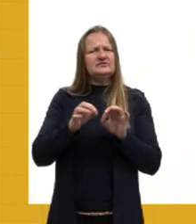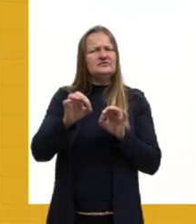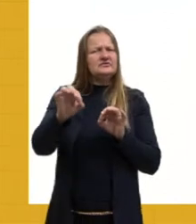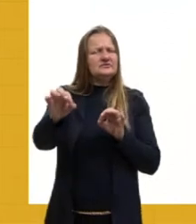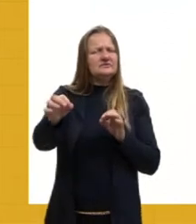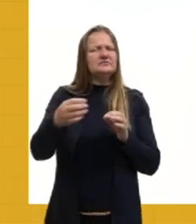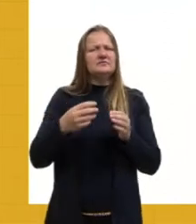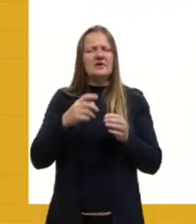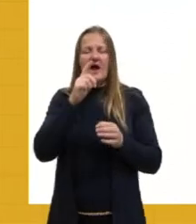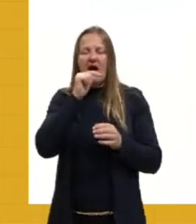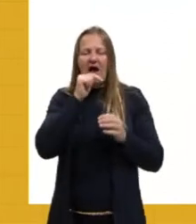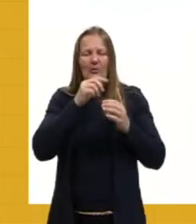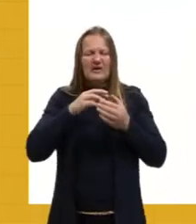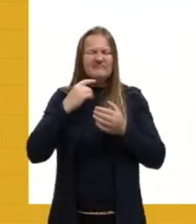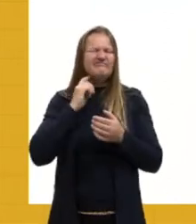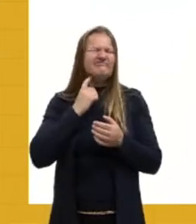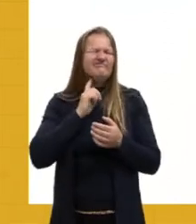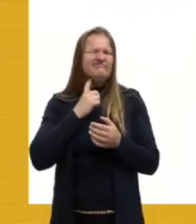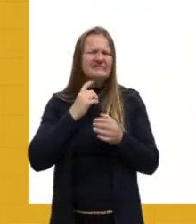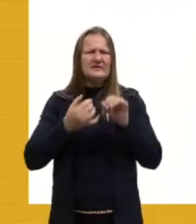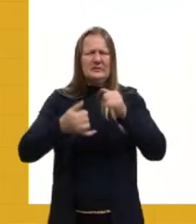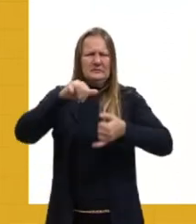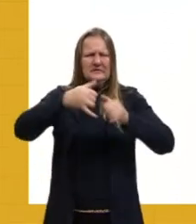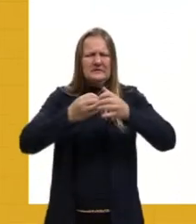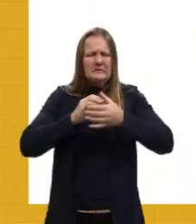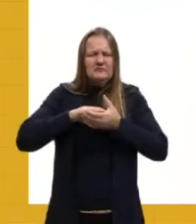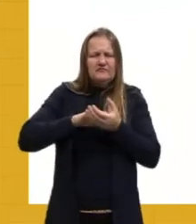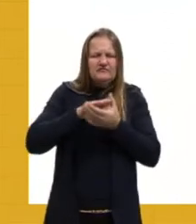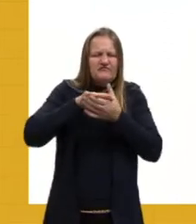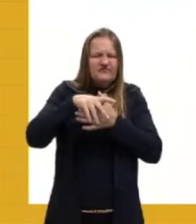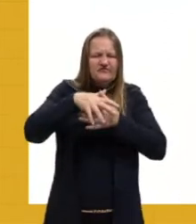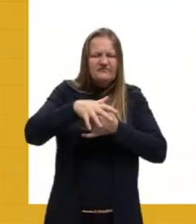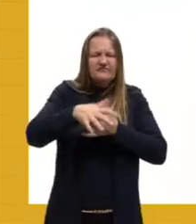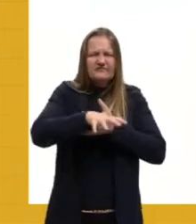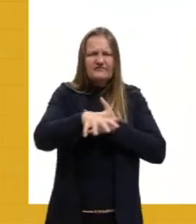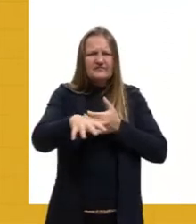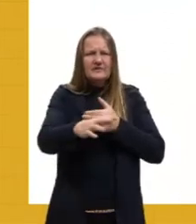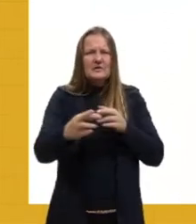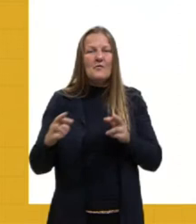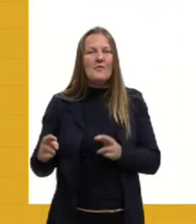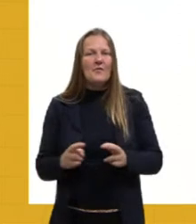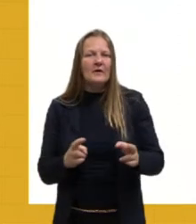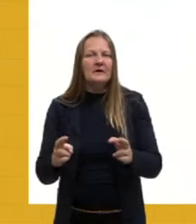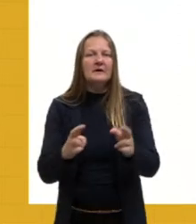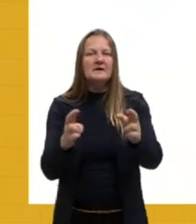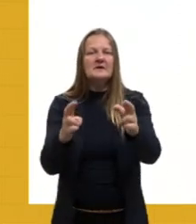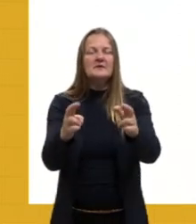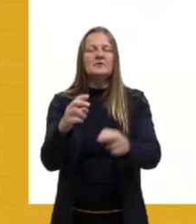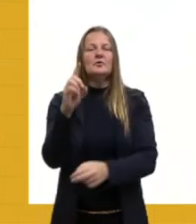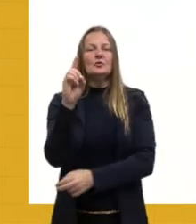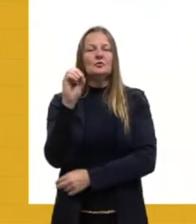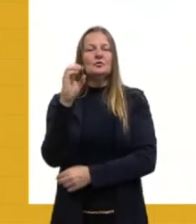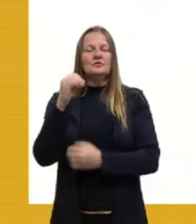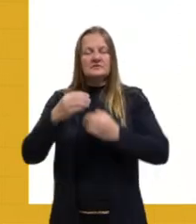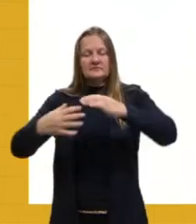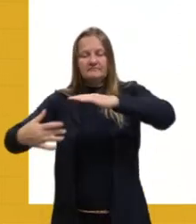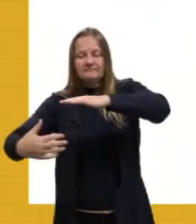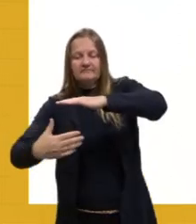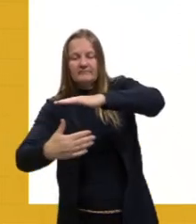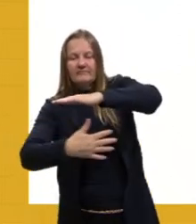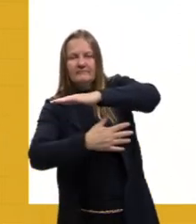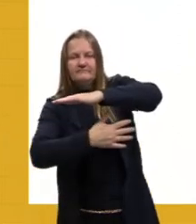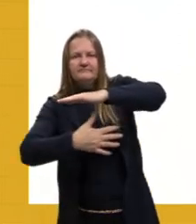distância. Esse desastre ambiental afetou o fitoplancton,